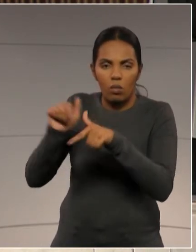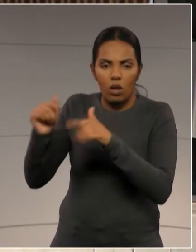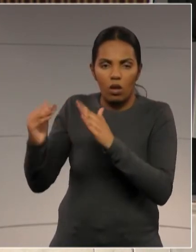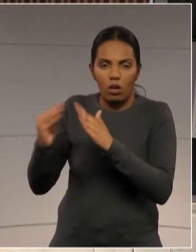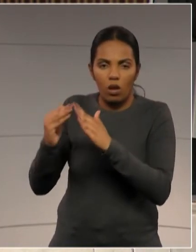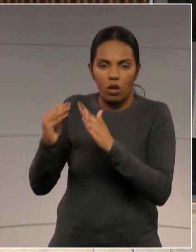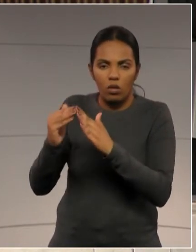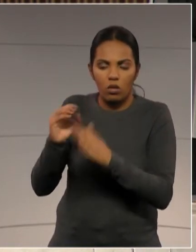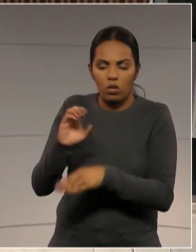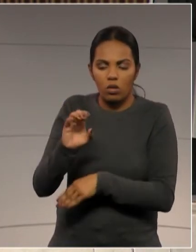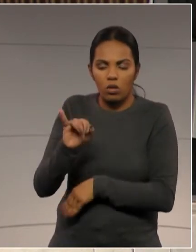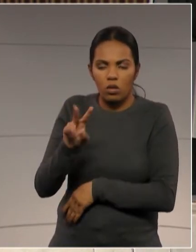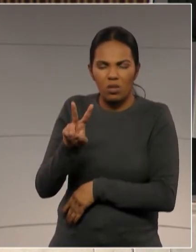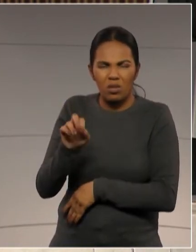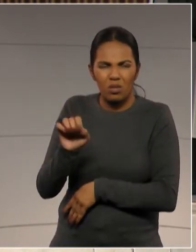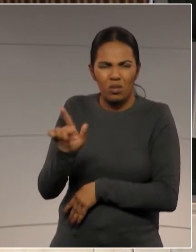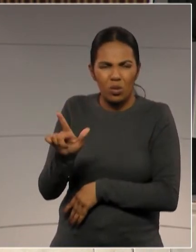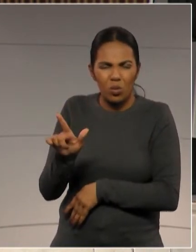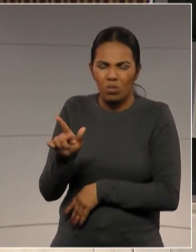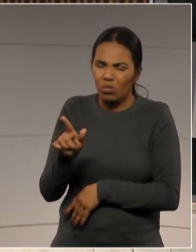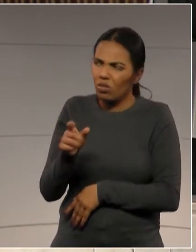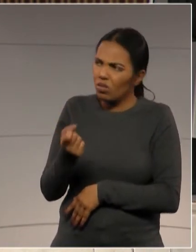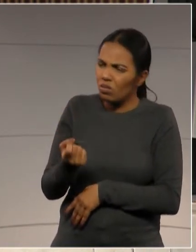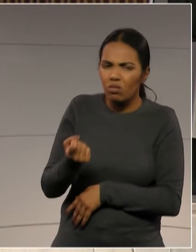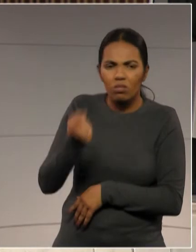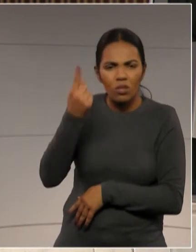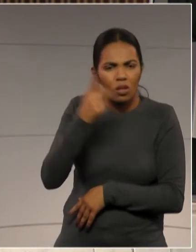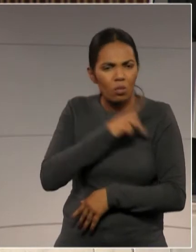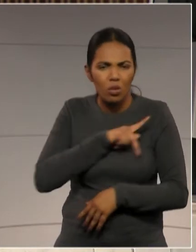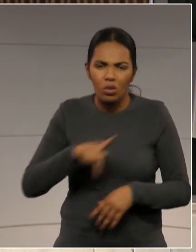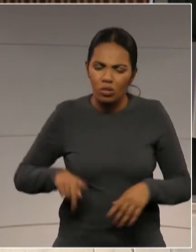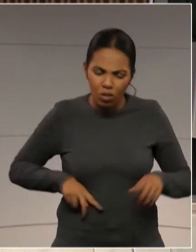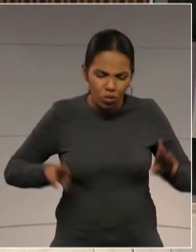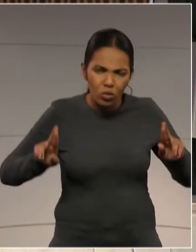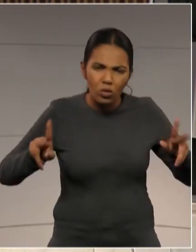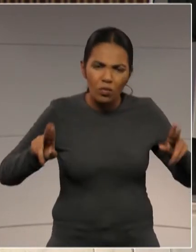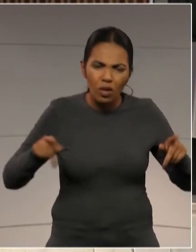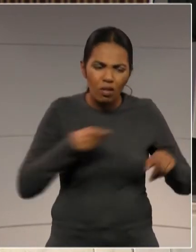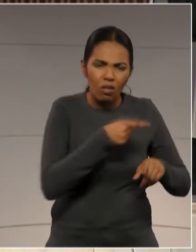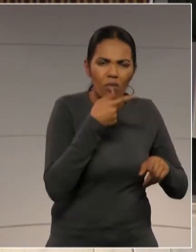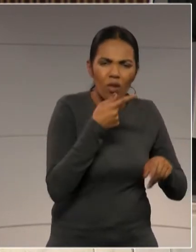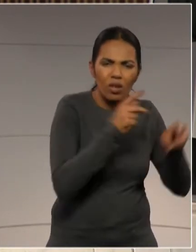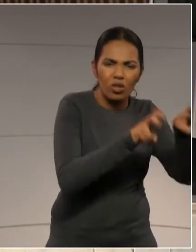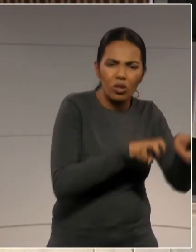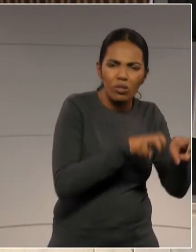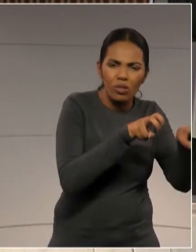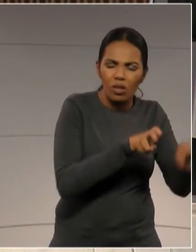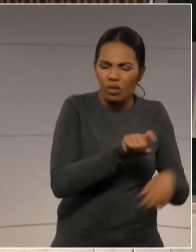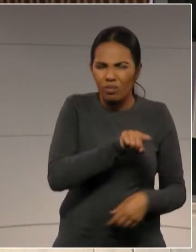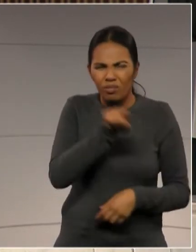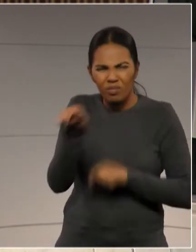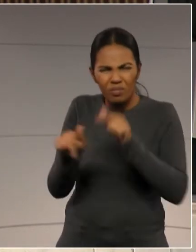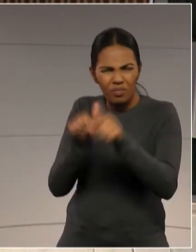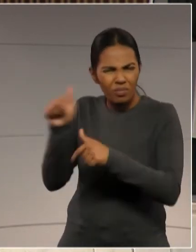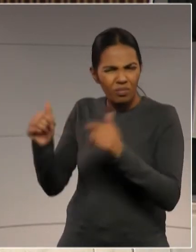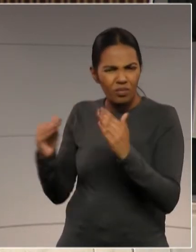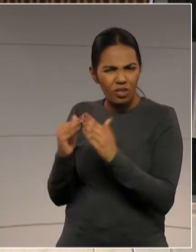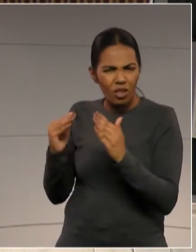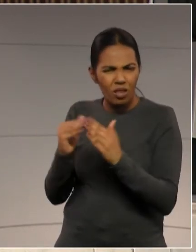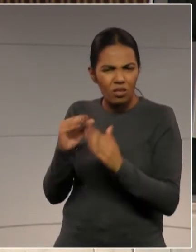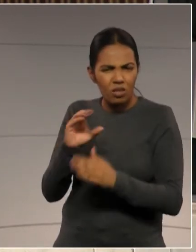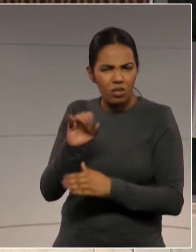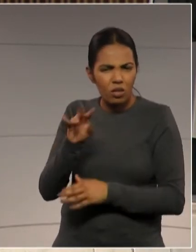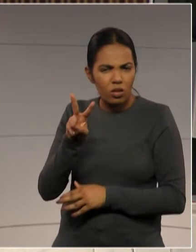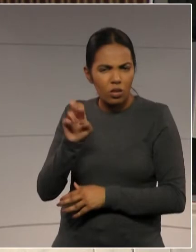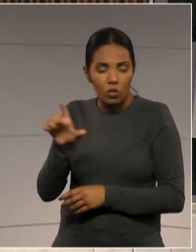que é estranho, senhor presidente. É estranho ao projeto. Como que se criam 45 cargos da Casa